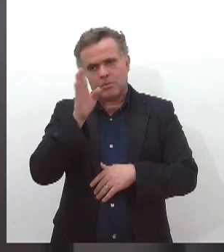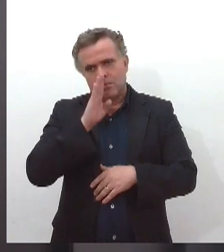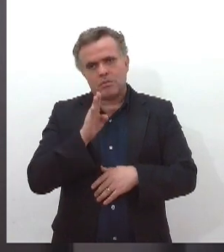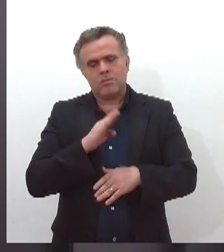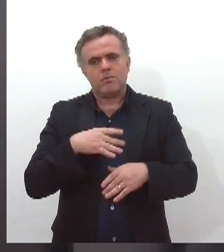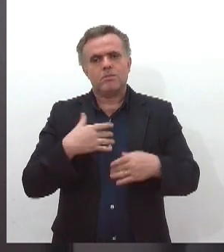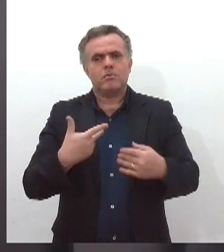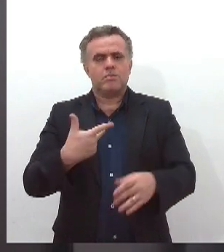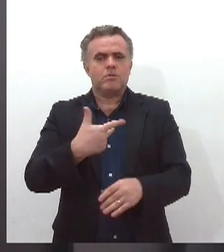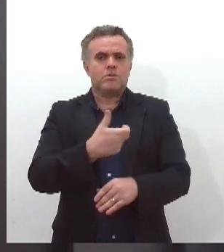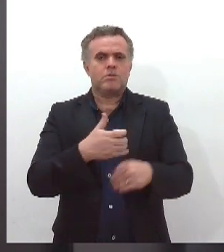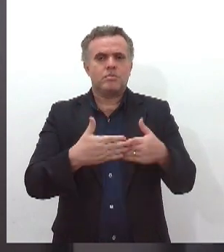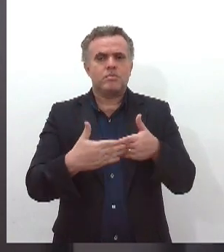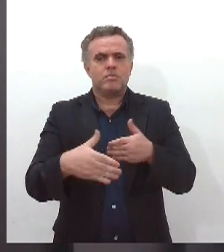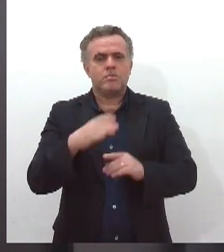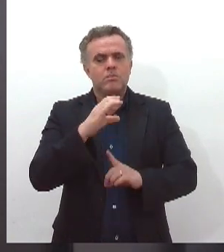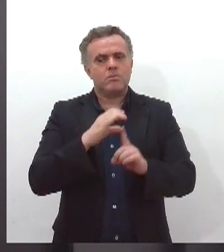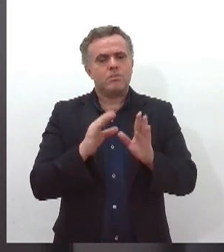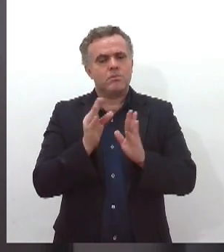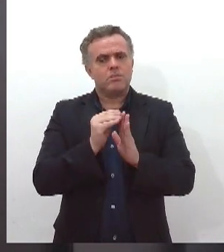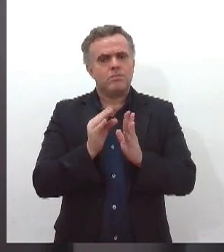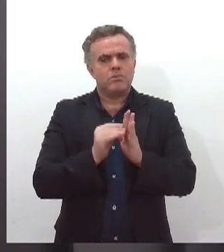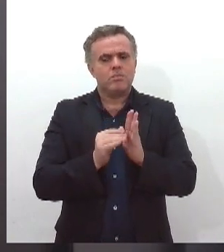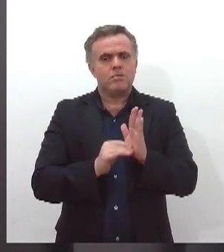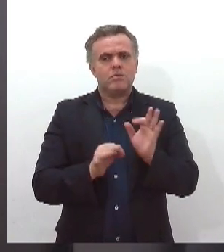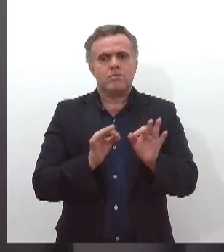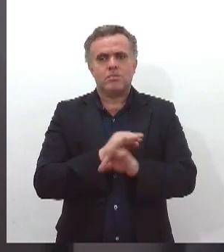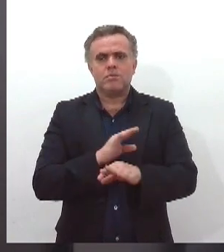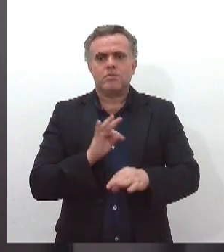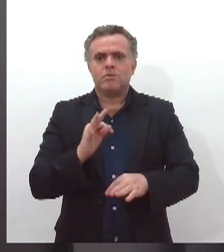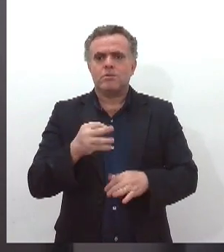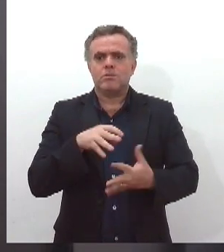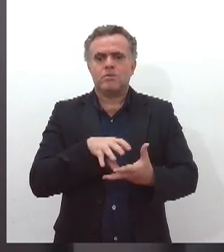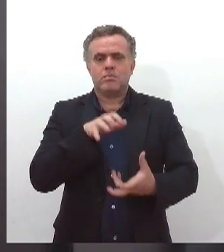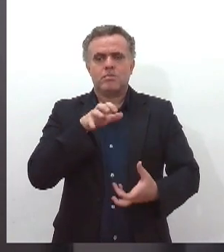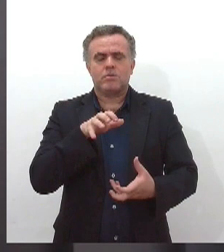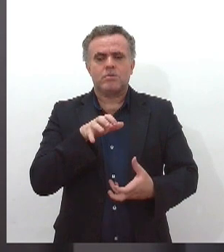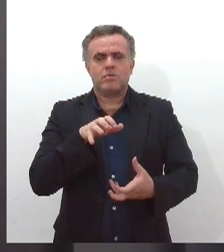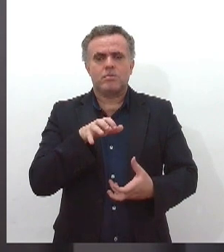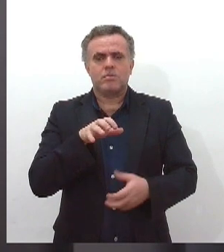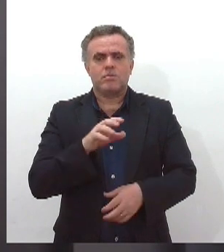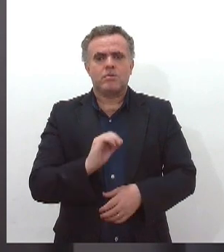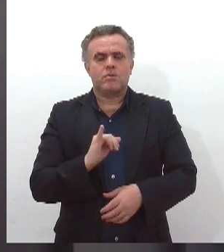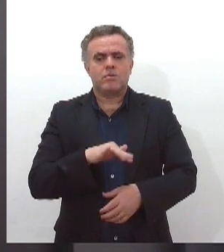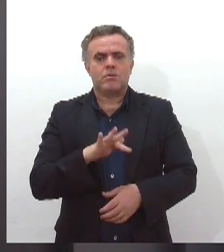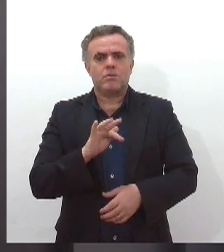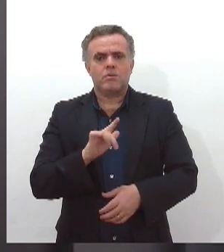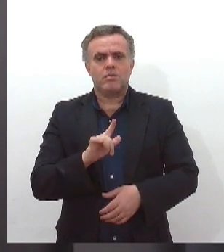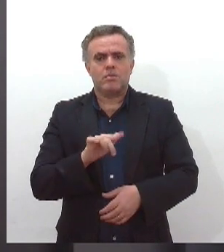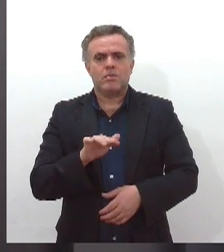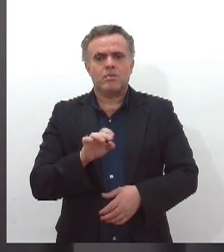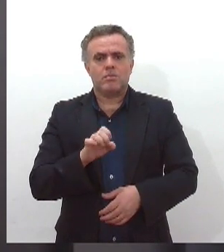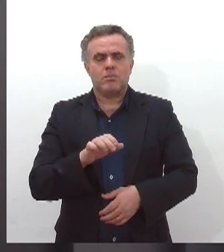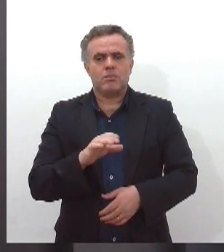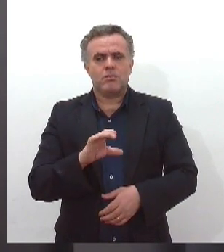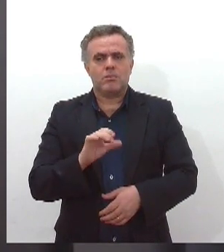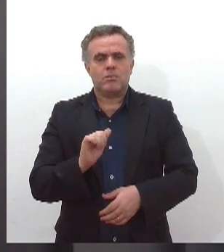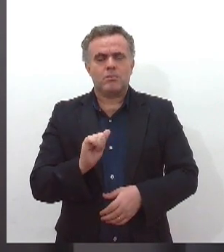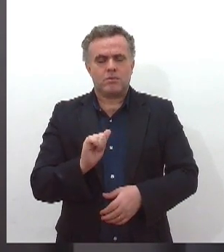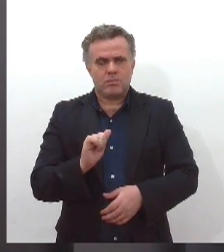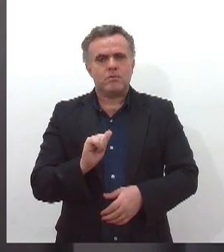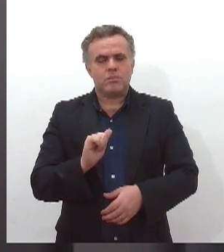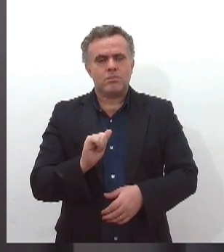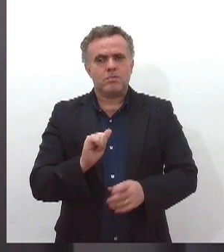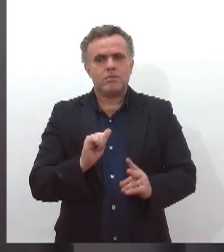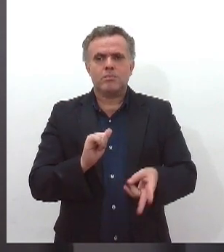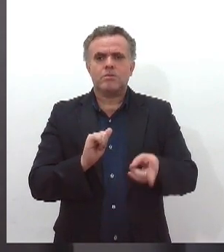calendário vacinal para os idosos a vacina Influenza contra a Gripe, Pneumológicas, VPC-13